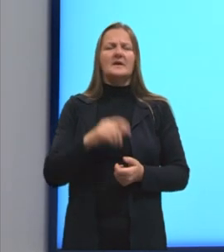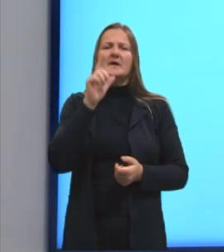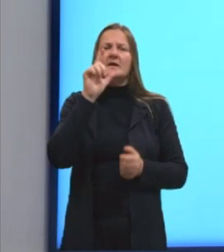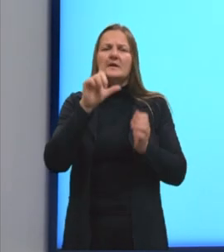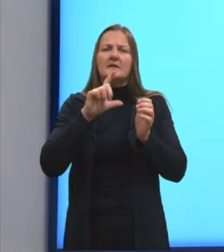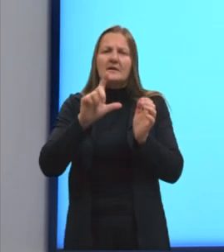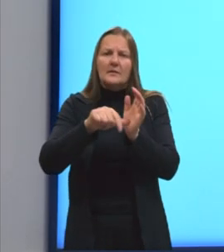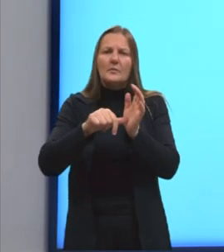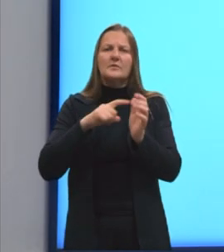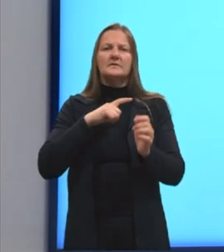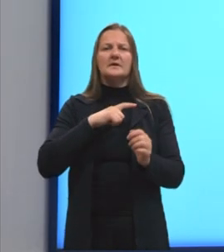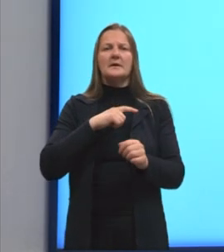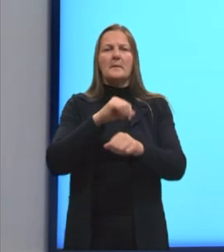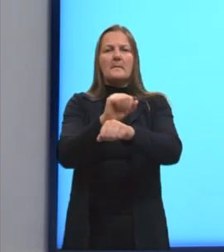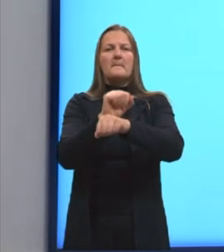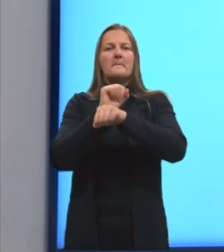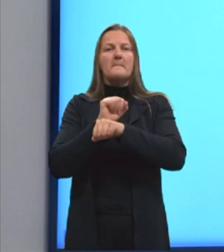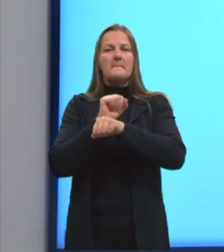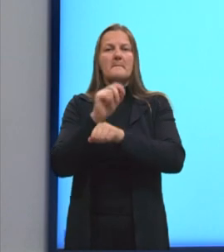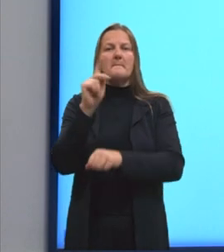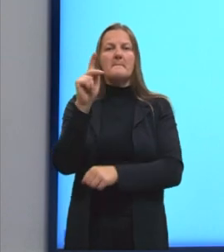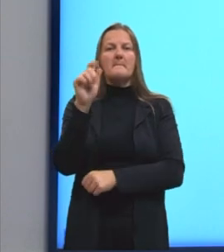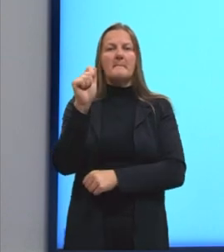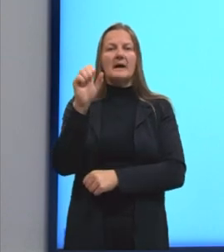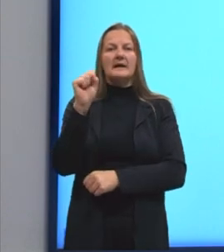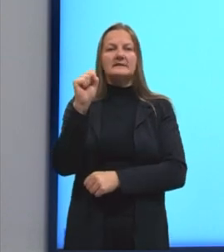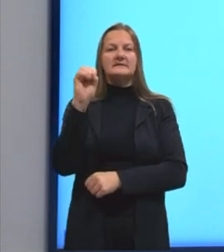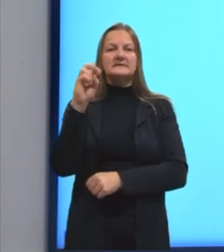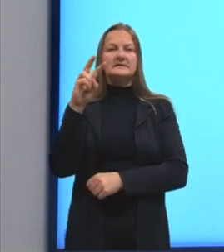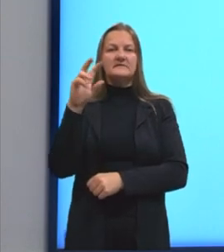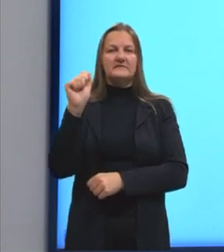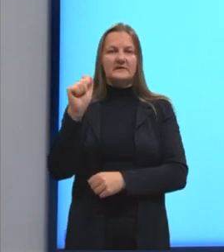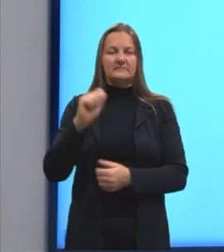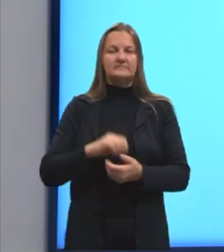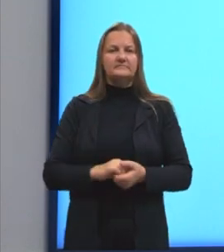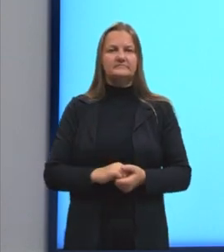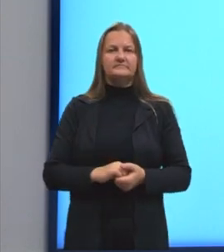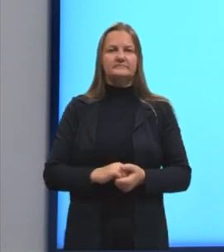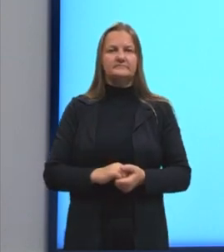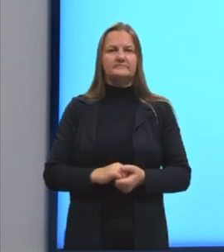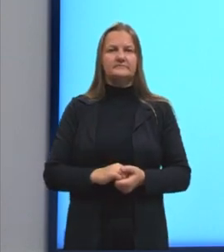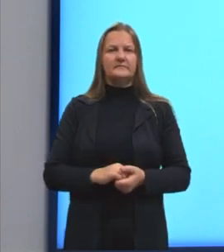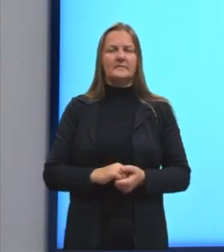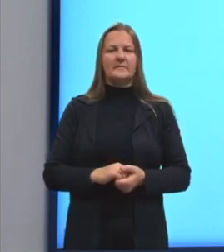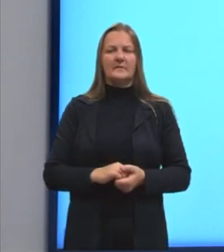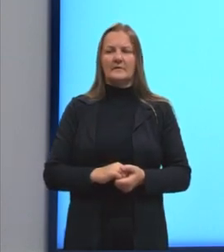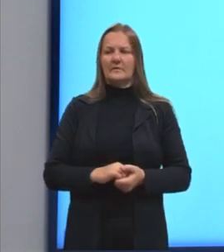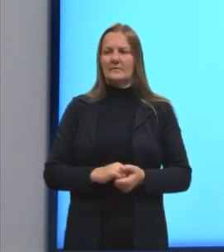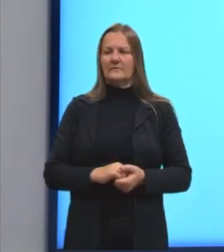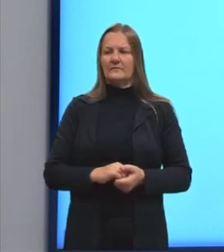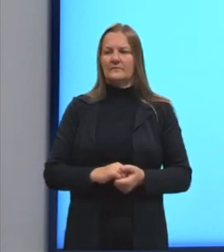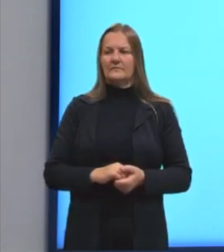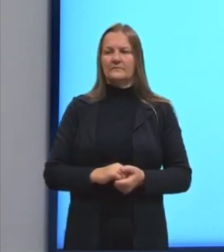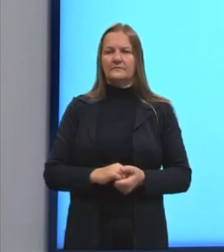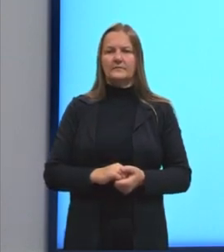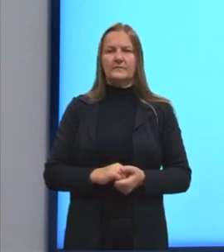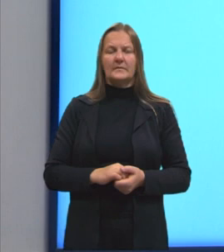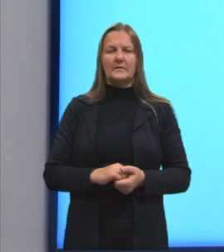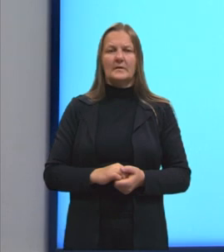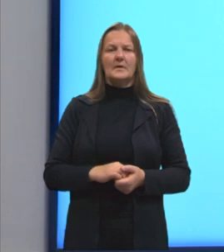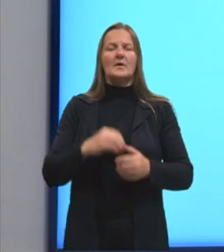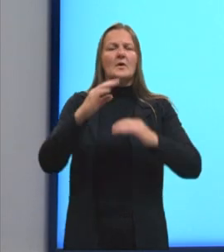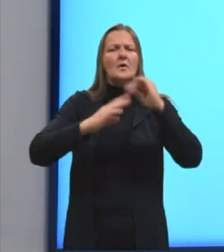Depois, a gente tem o que a gente chama de voz passiva. Se na voz ativa o sujeito age para que ação aconteça,